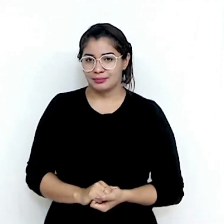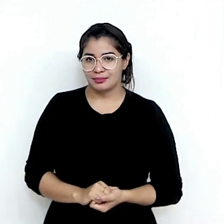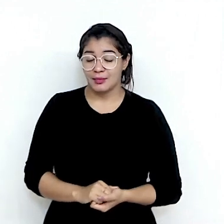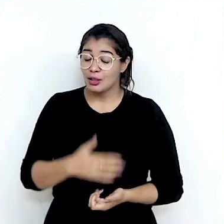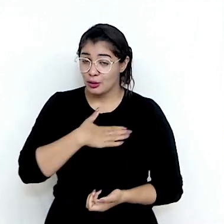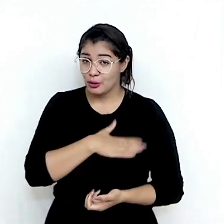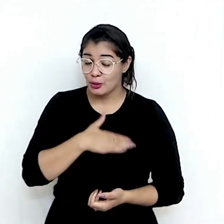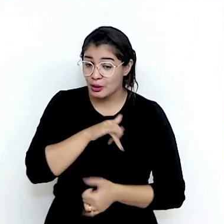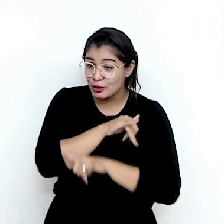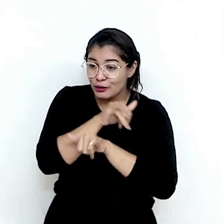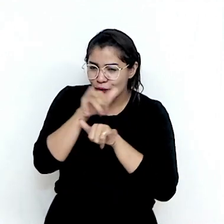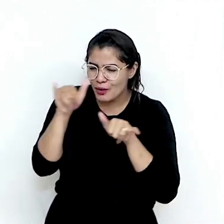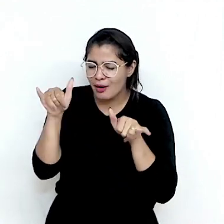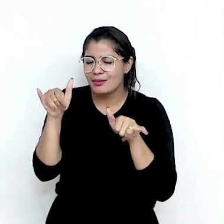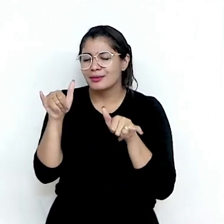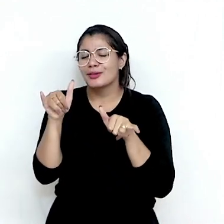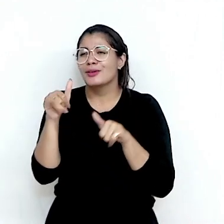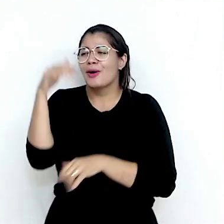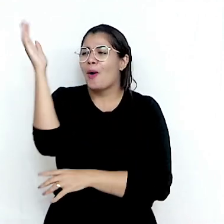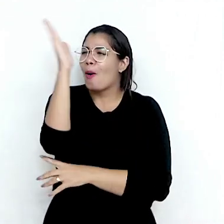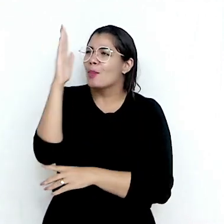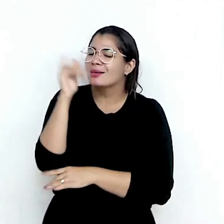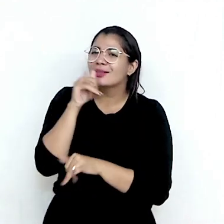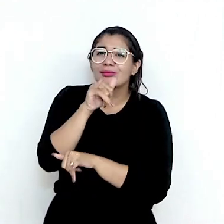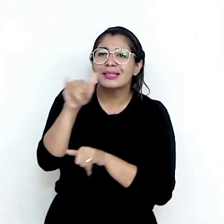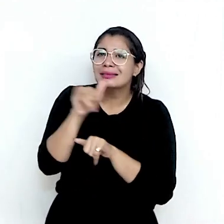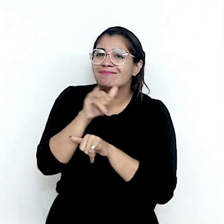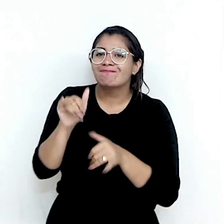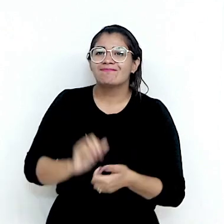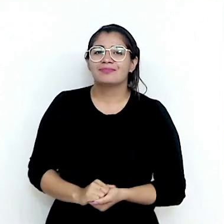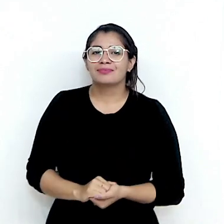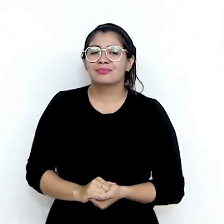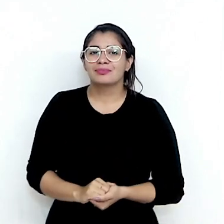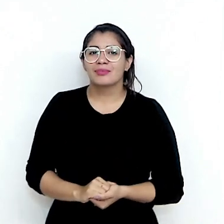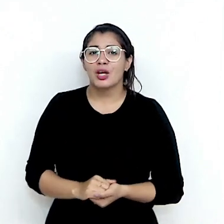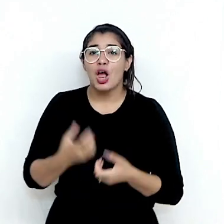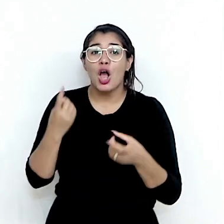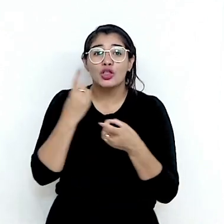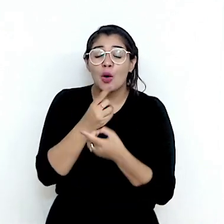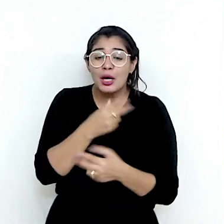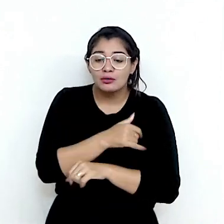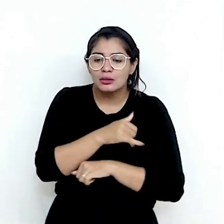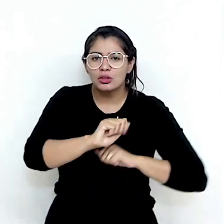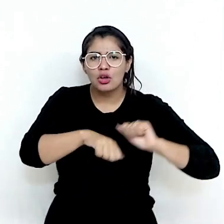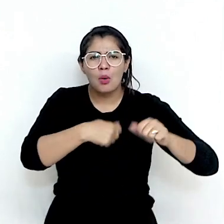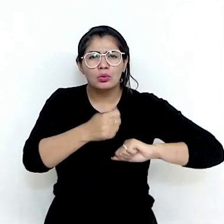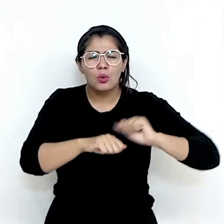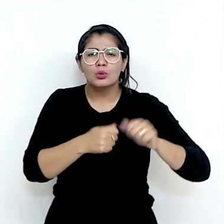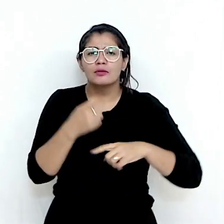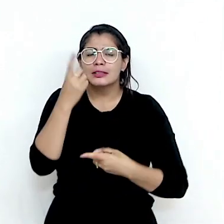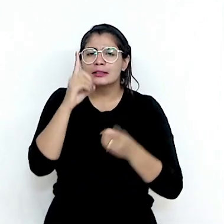Eu gostaria de dizer algumas palavras, o Brasil, como já foi dito, que é o encontro maior estoque de investimentos do